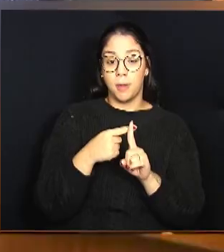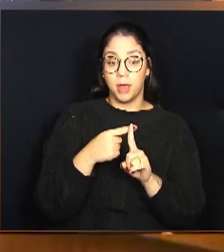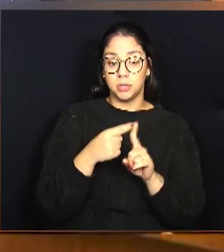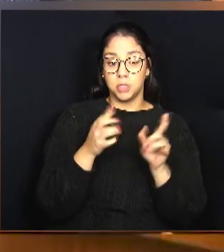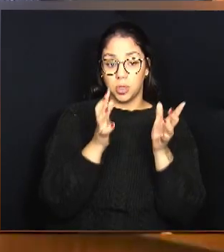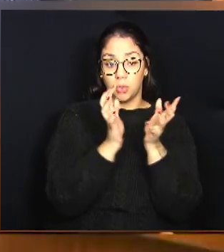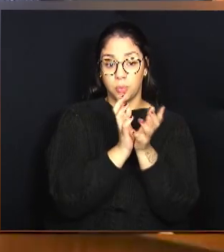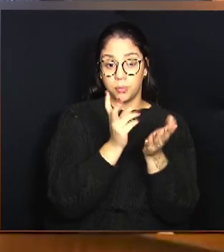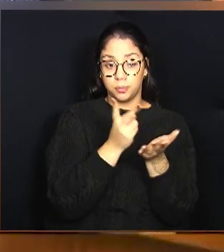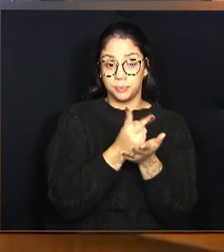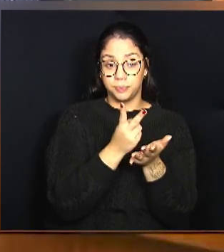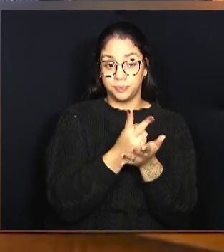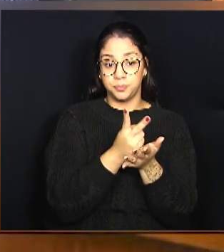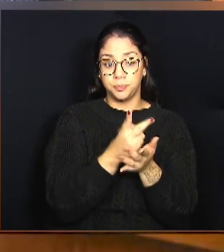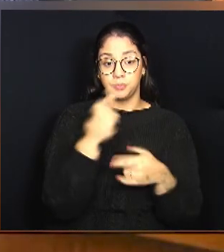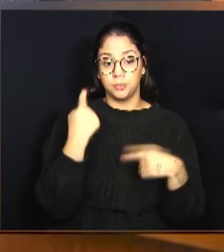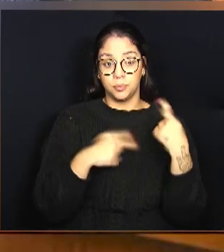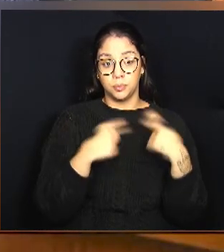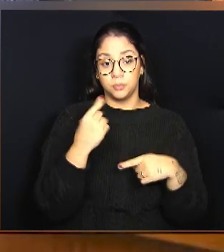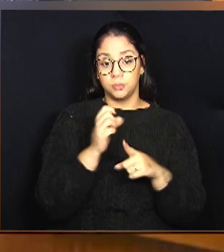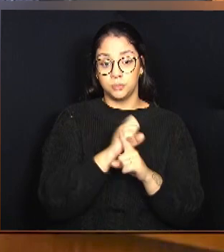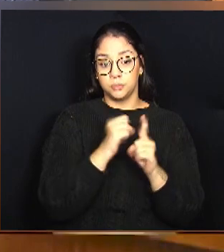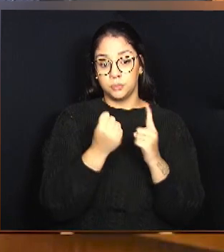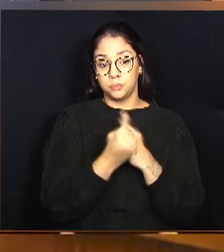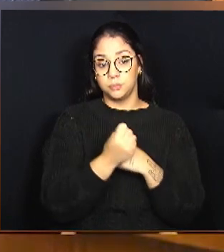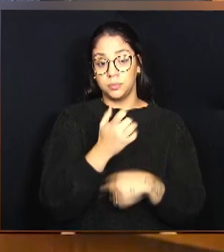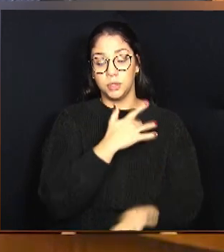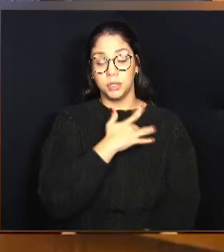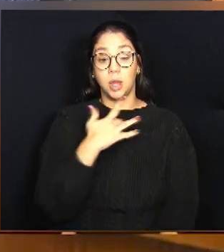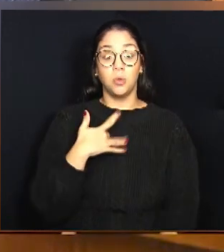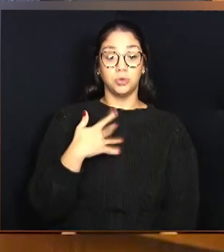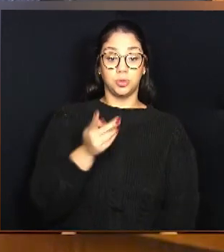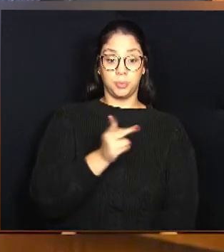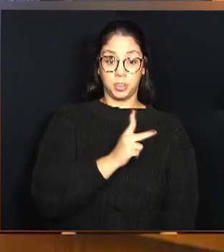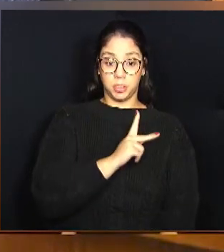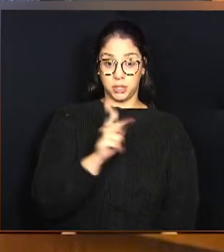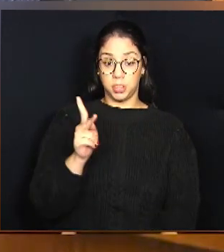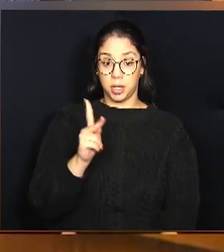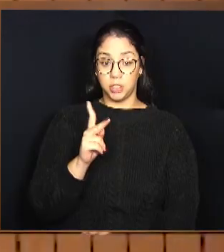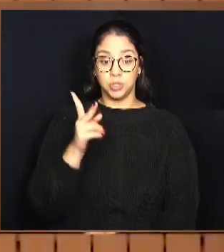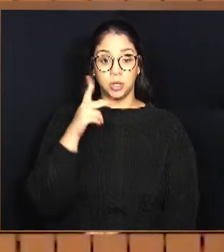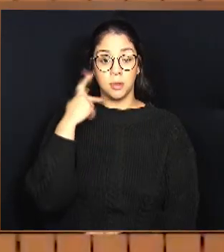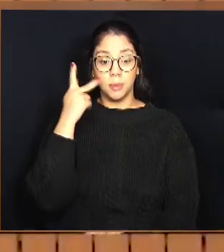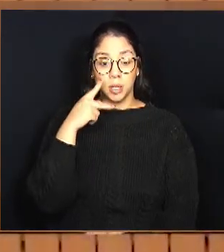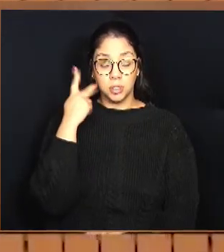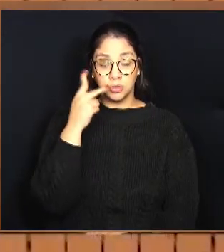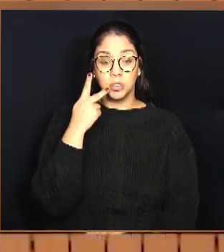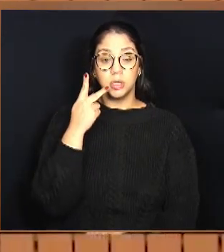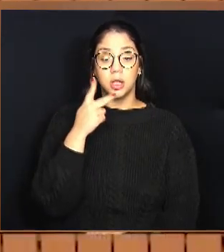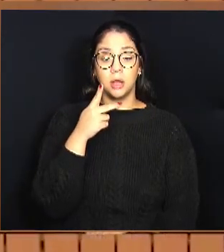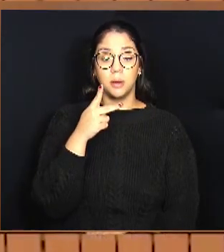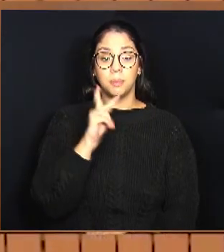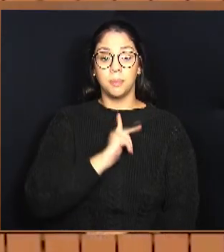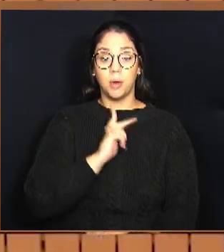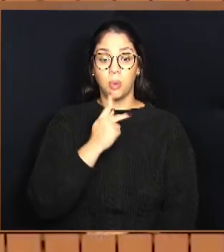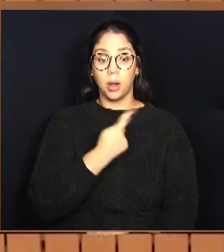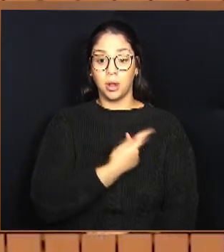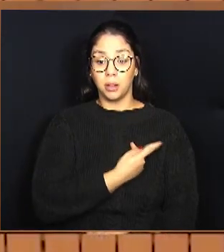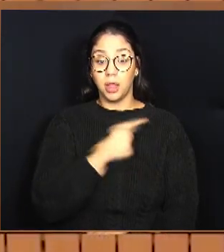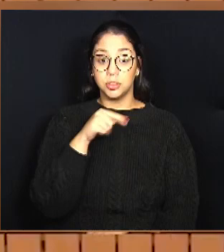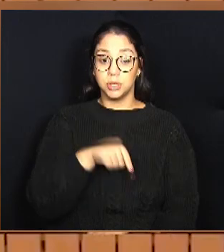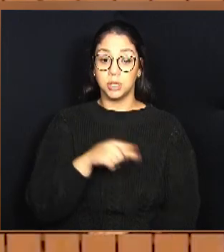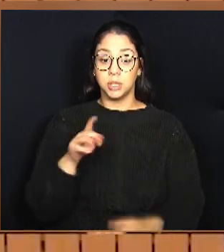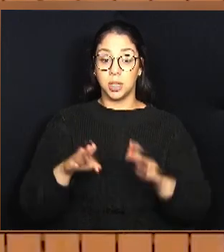Conte, em conjunto com a Comissão Permanente de Política Social e Saúde, presidida pelo parlamentar Paulo